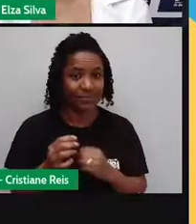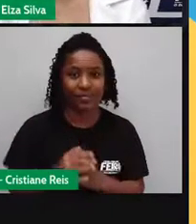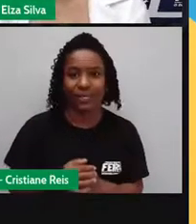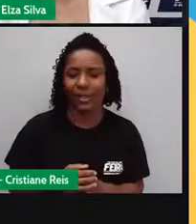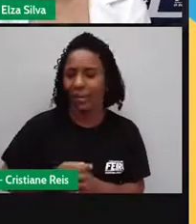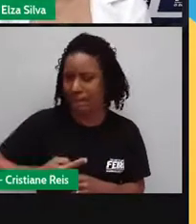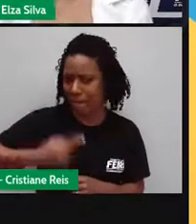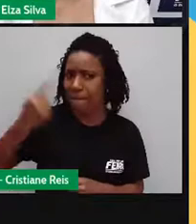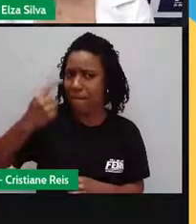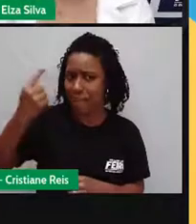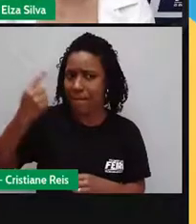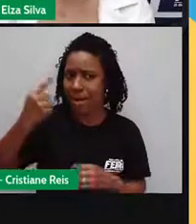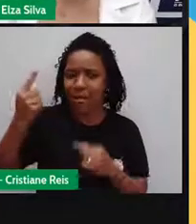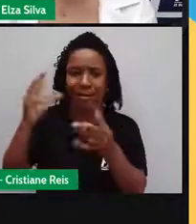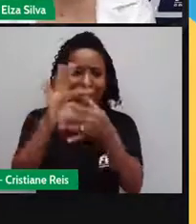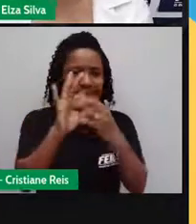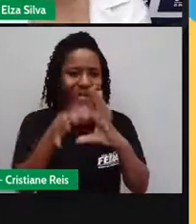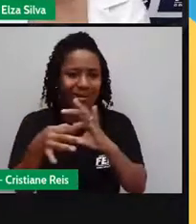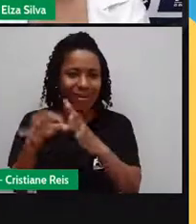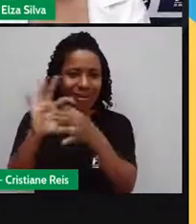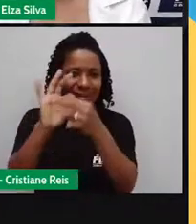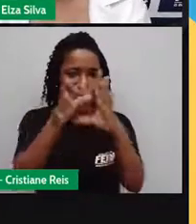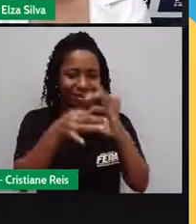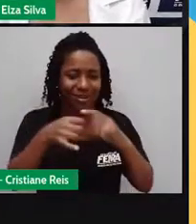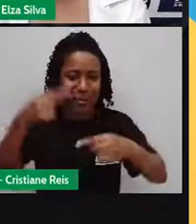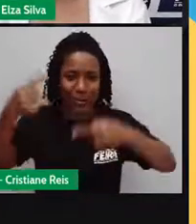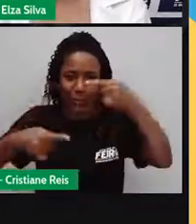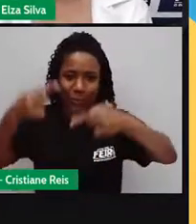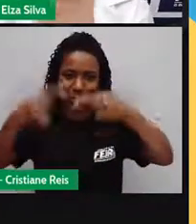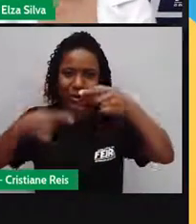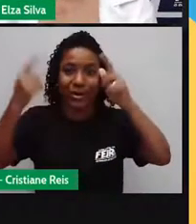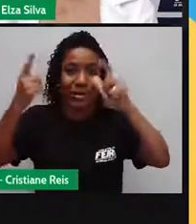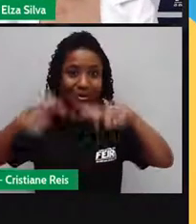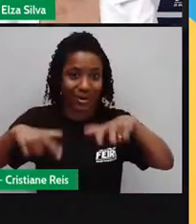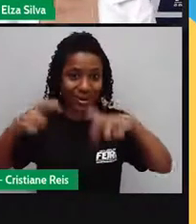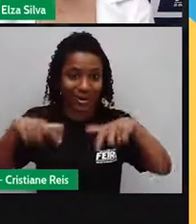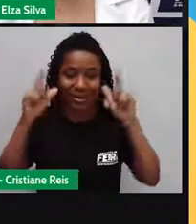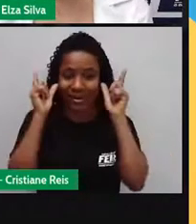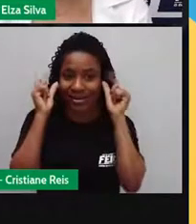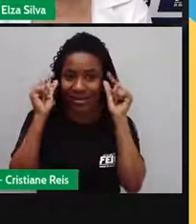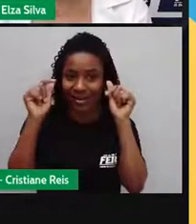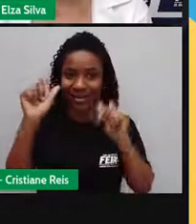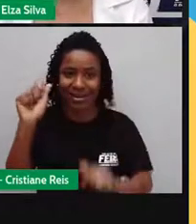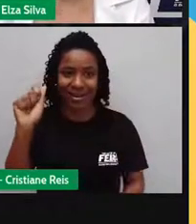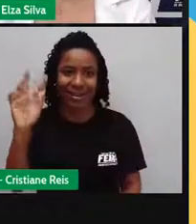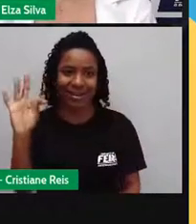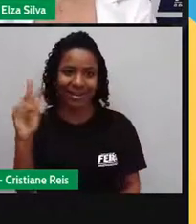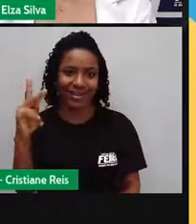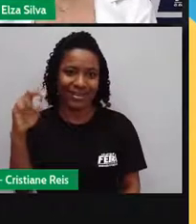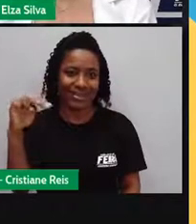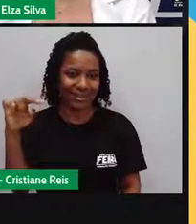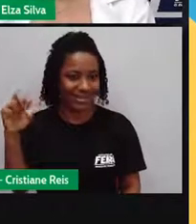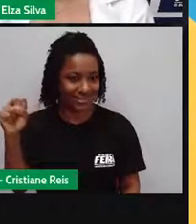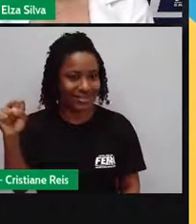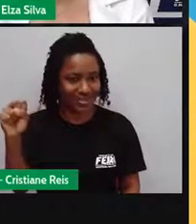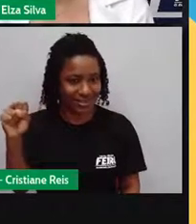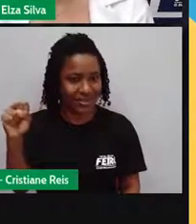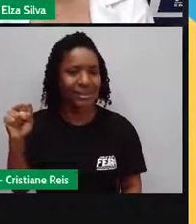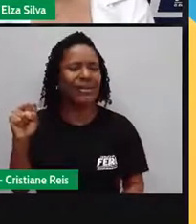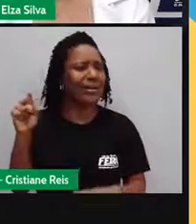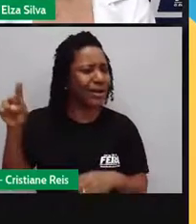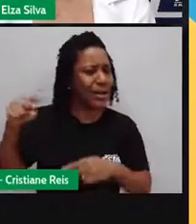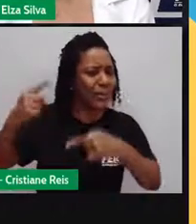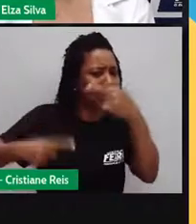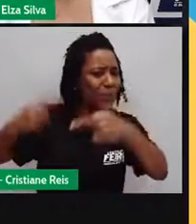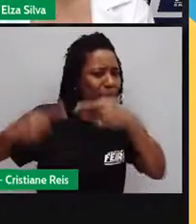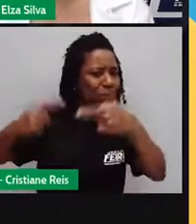Era Moderna aconteceu em Atenas, em abril de 1896. E nessa Olimpíada